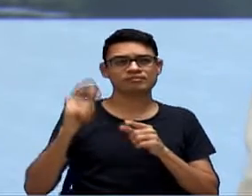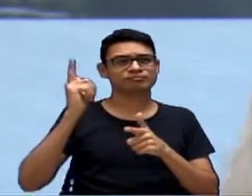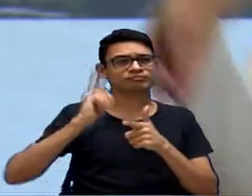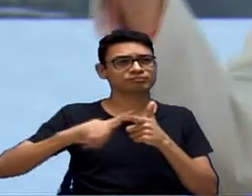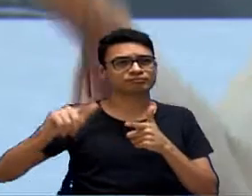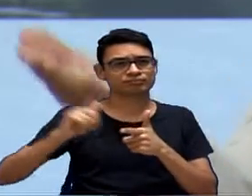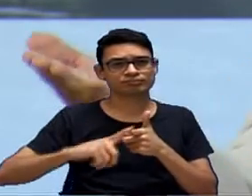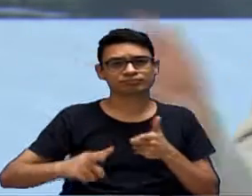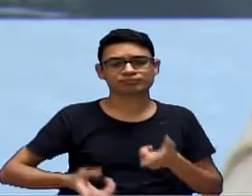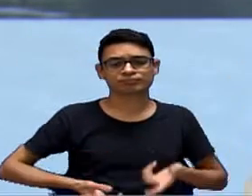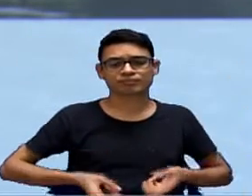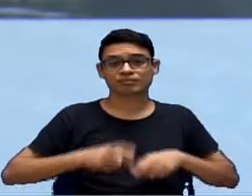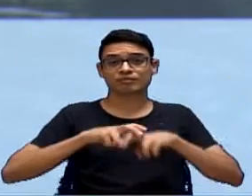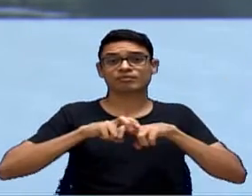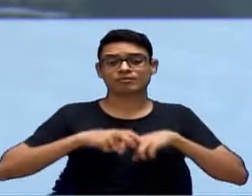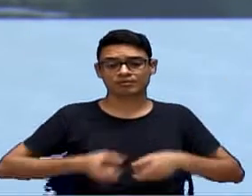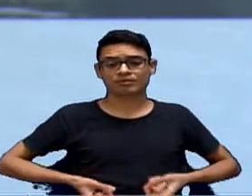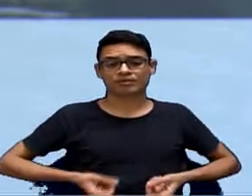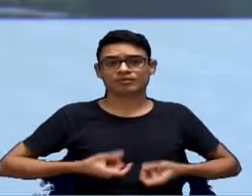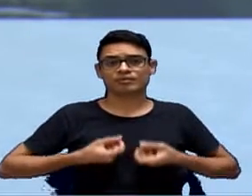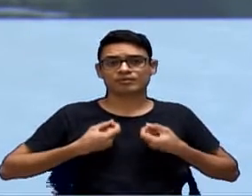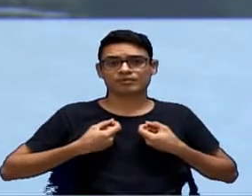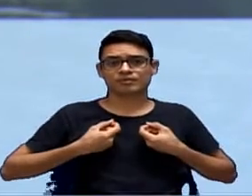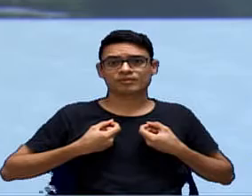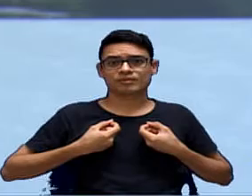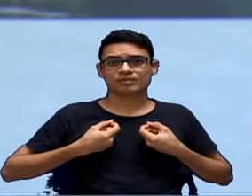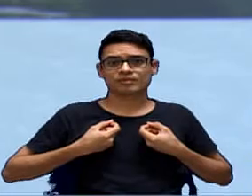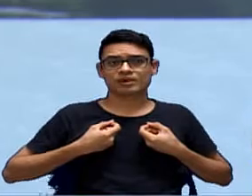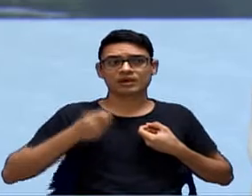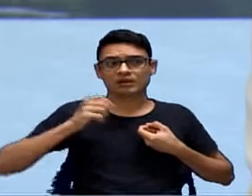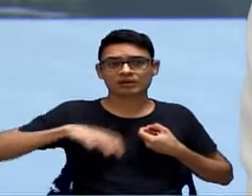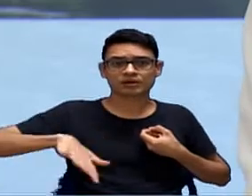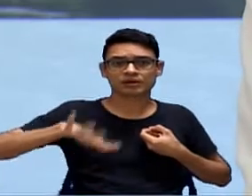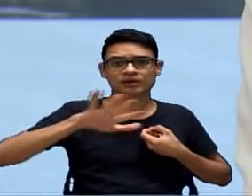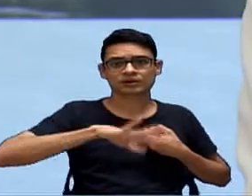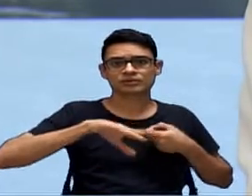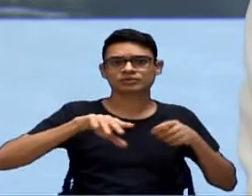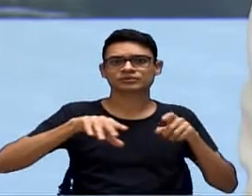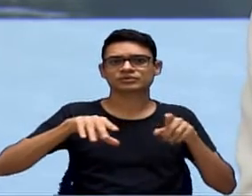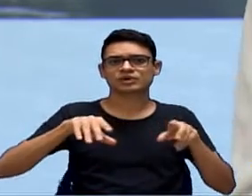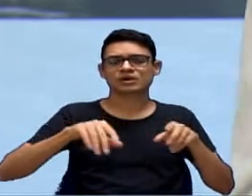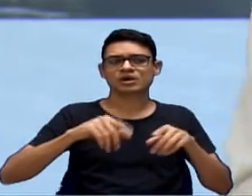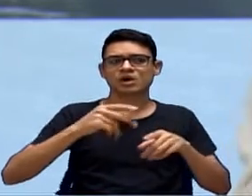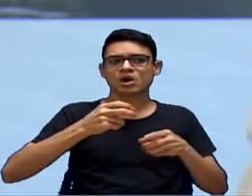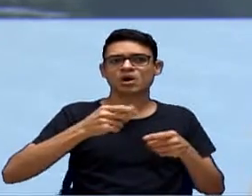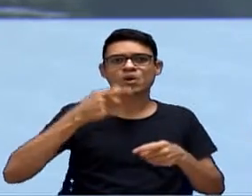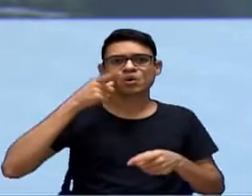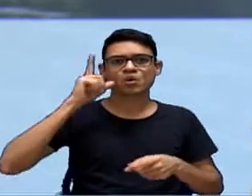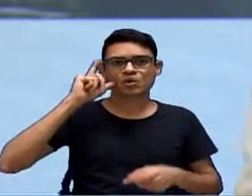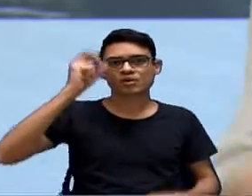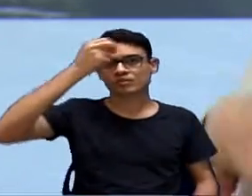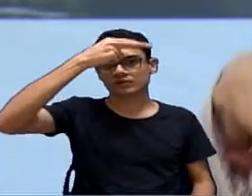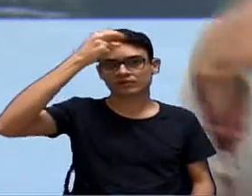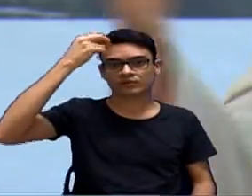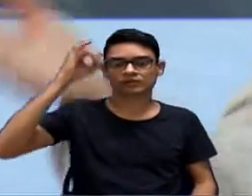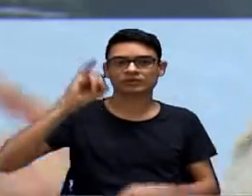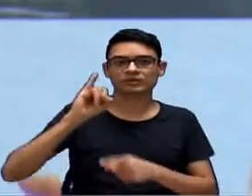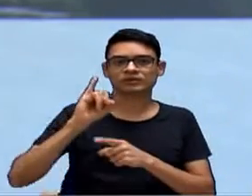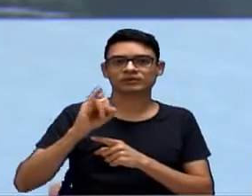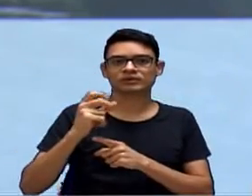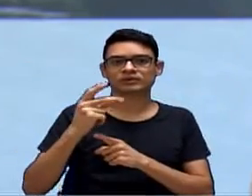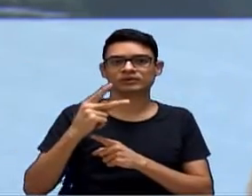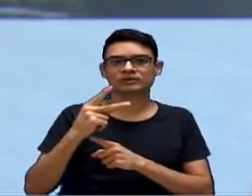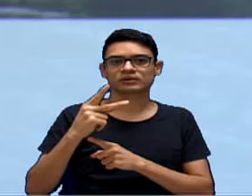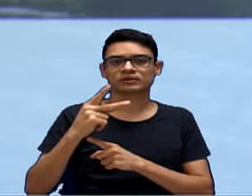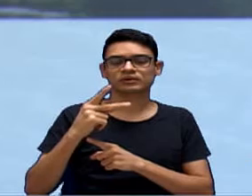Sorocaba, mas é para a região inteira. Ontem, eu escuto a prefeita de Itapitininga falando que os pacientes, numa reunião de